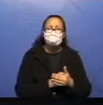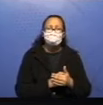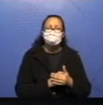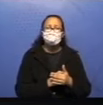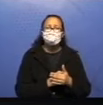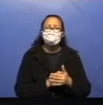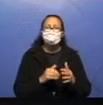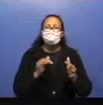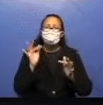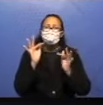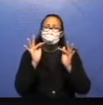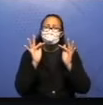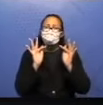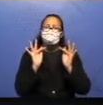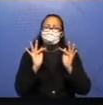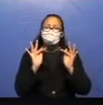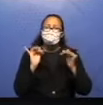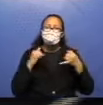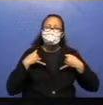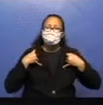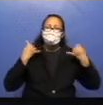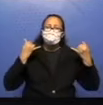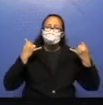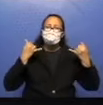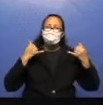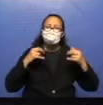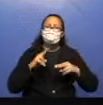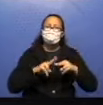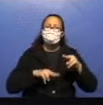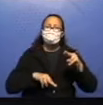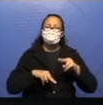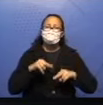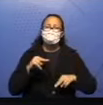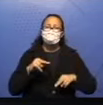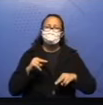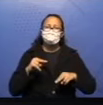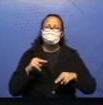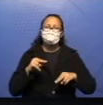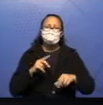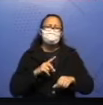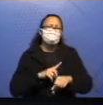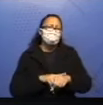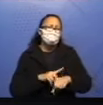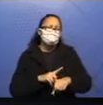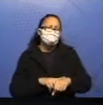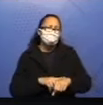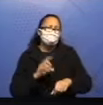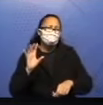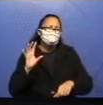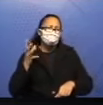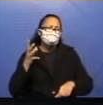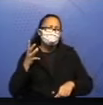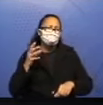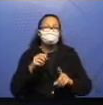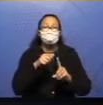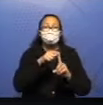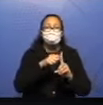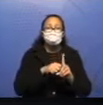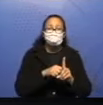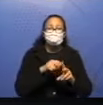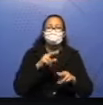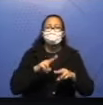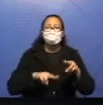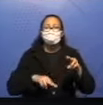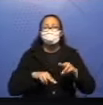junina, né? Vou participar de uma festa junina. Quando que acontece a festa junina? Ela acontece no mês de junho, normalmente,